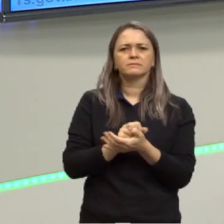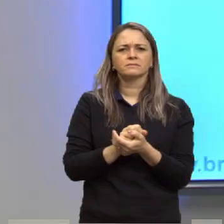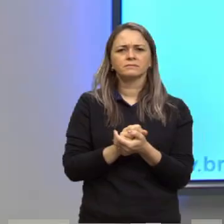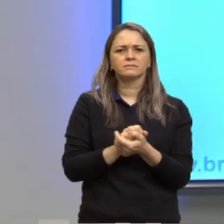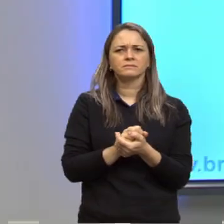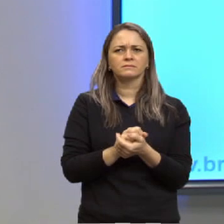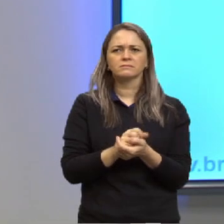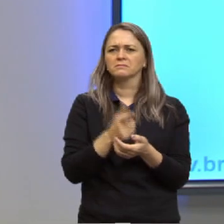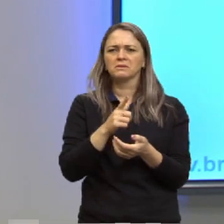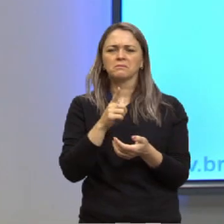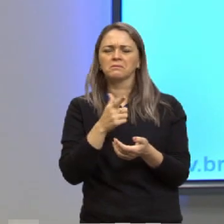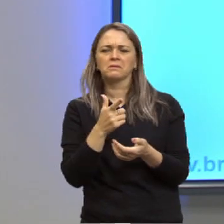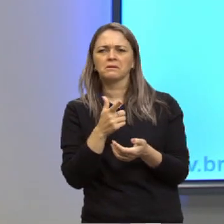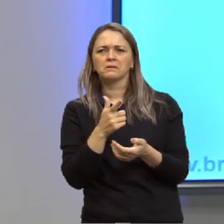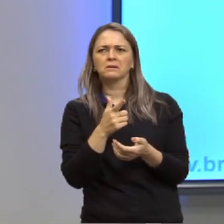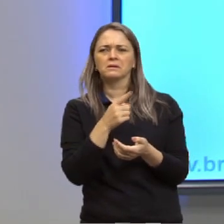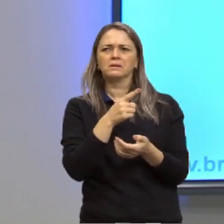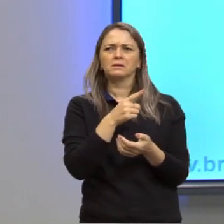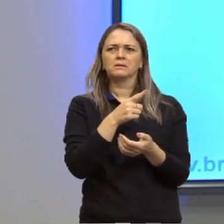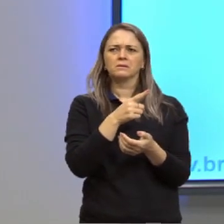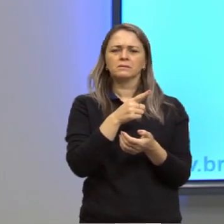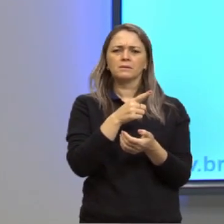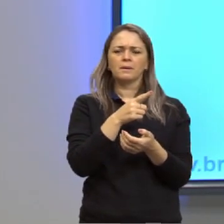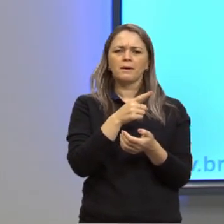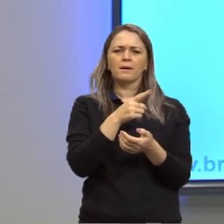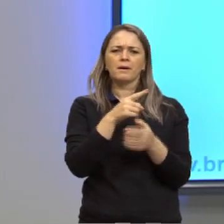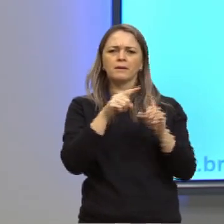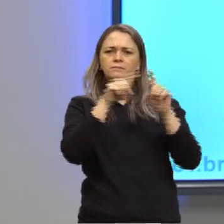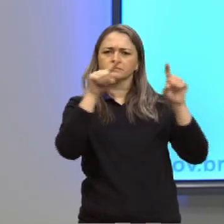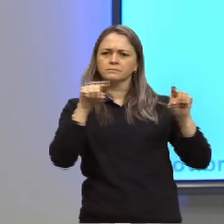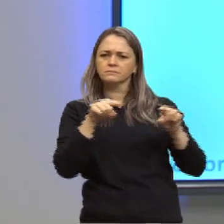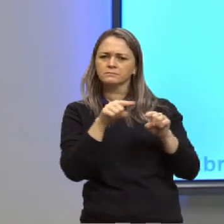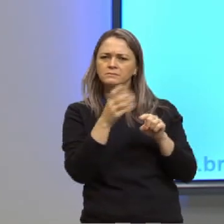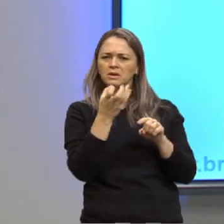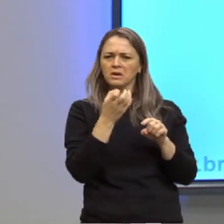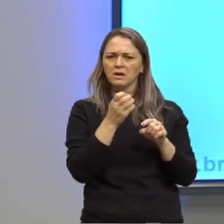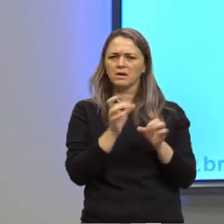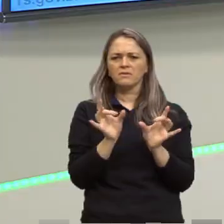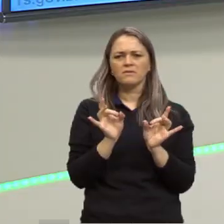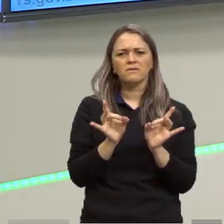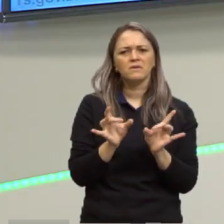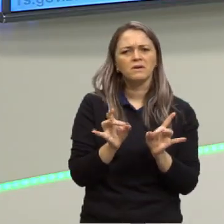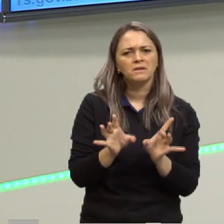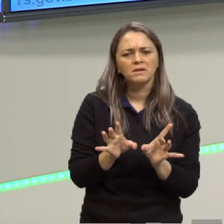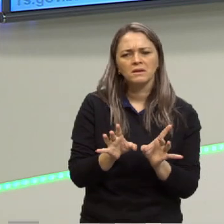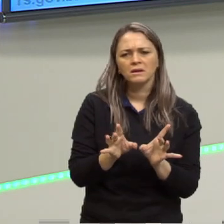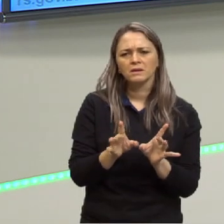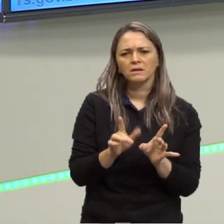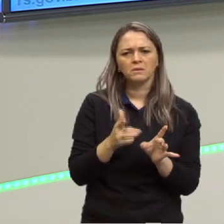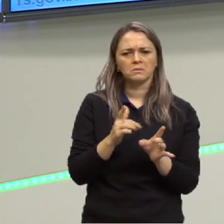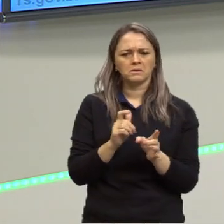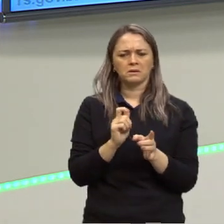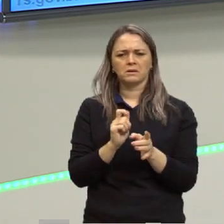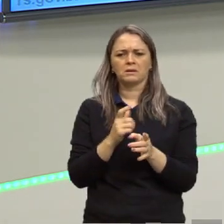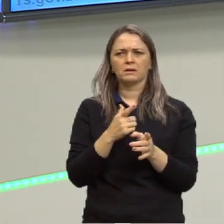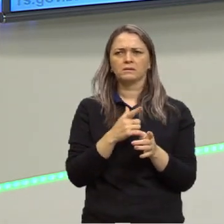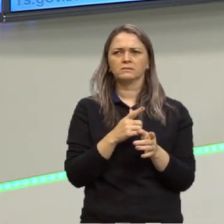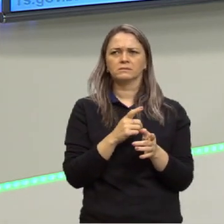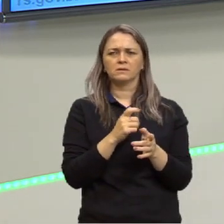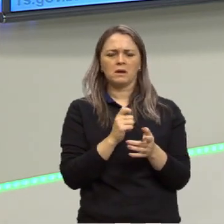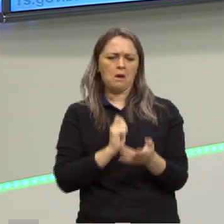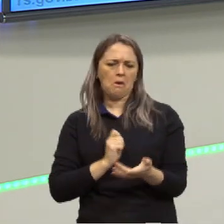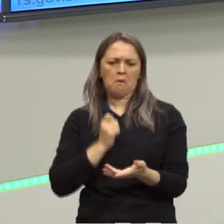Isso não acontece. Aqui, por mais que ele queira vender o imóvel, não está escrito lá